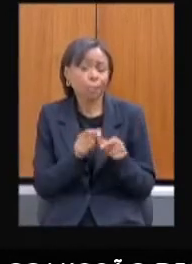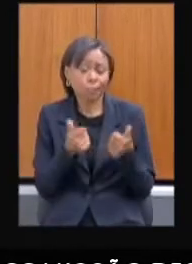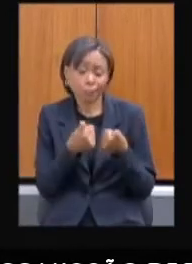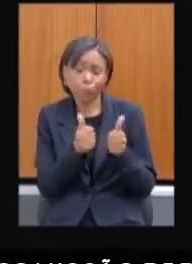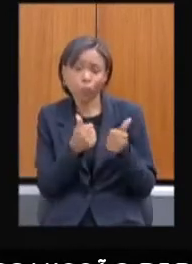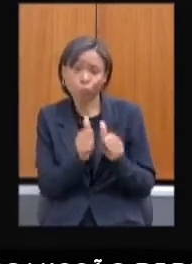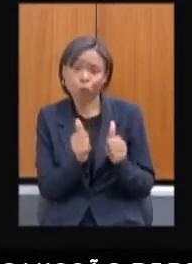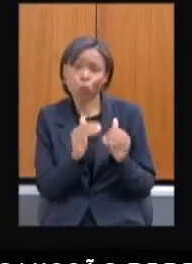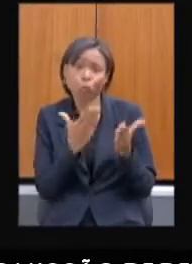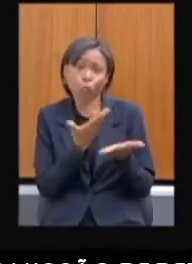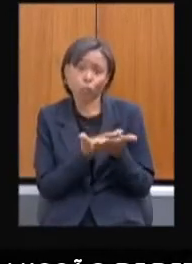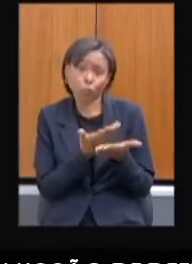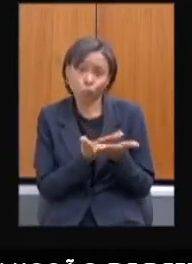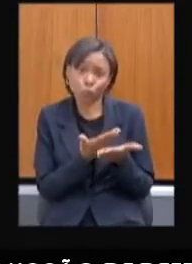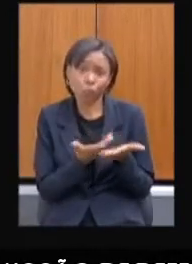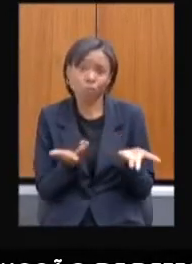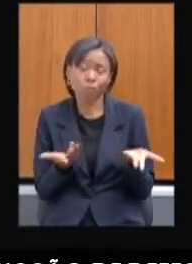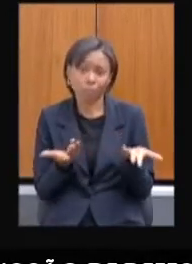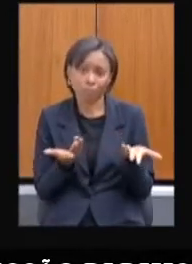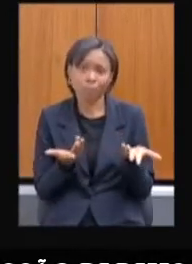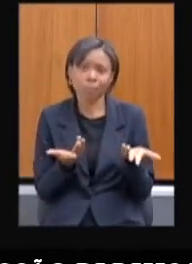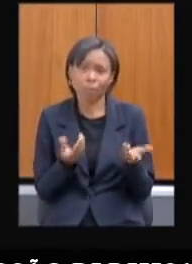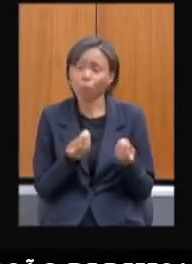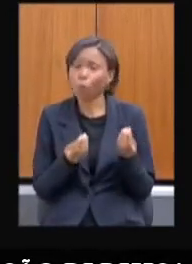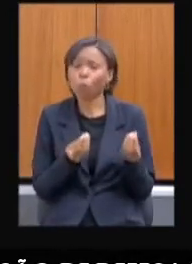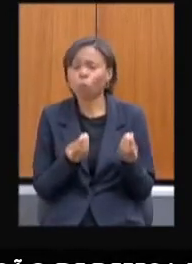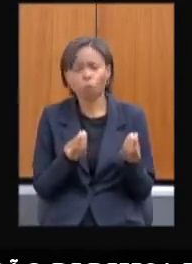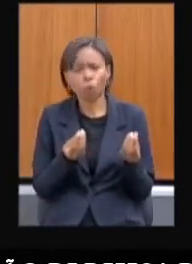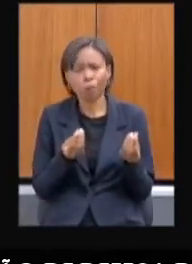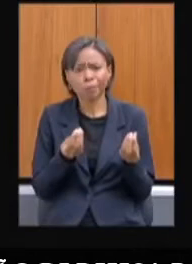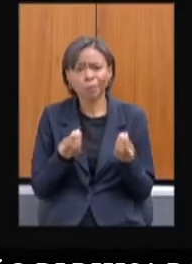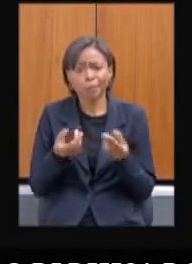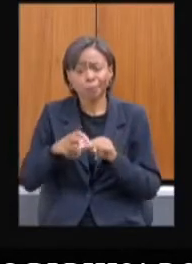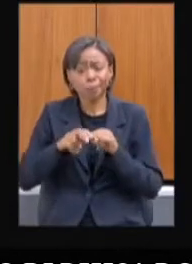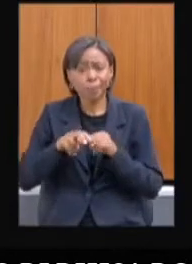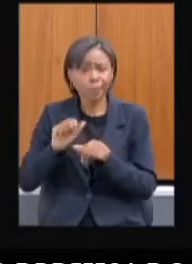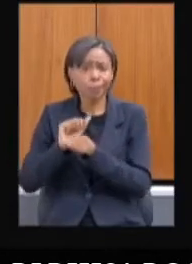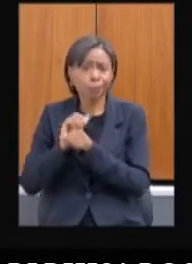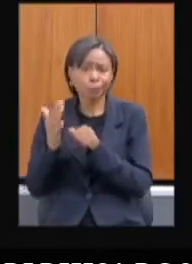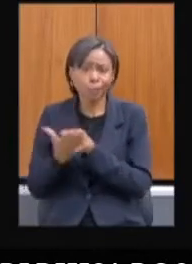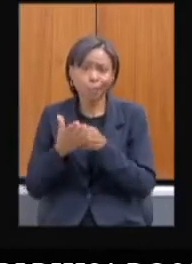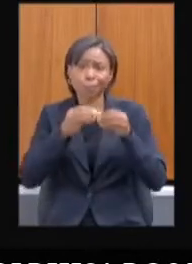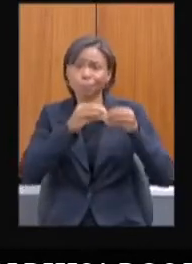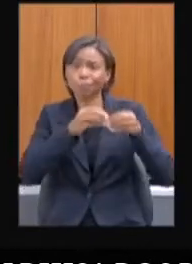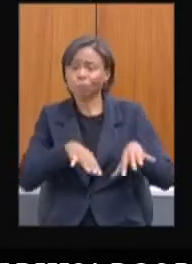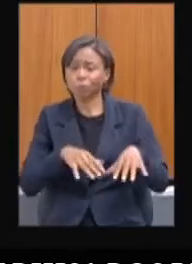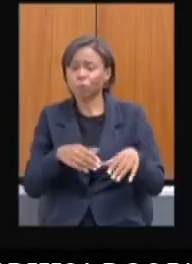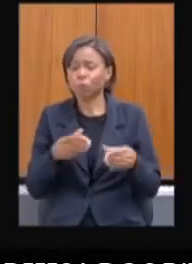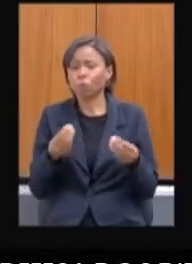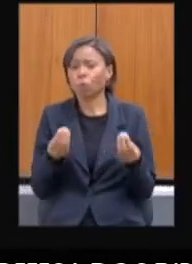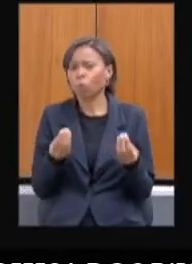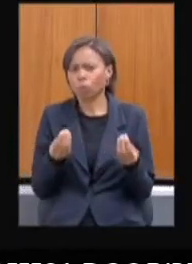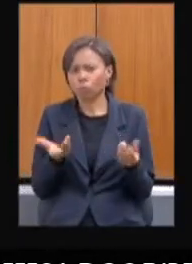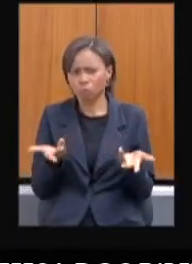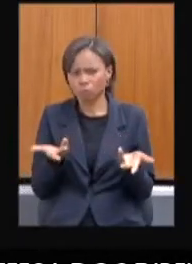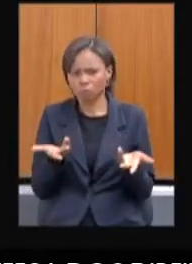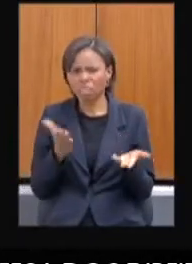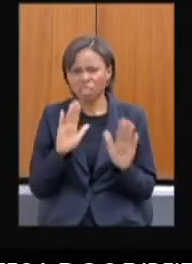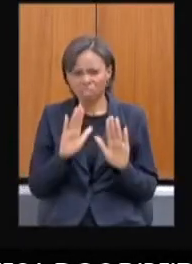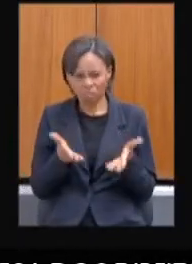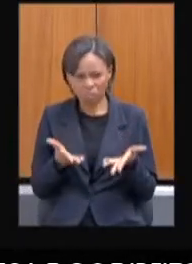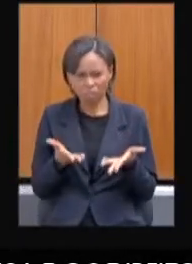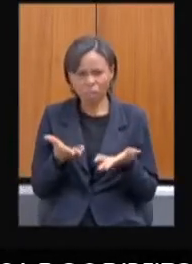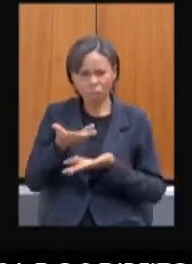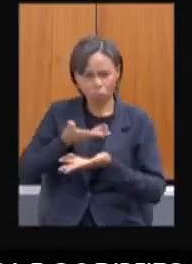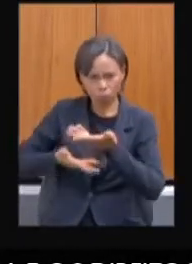escolar, fretamento, diante dos impactos da pandemia nestes setores. Houve articulação